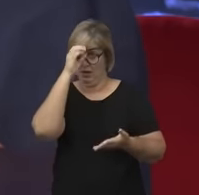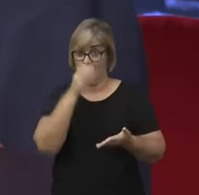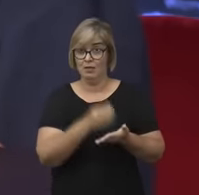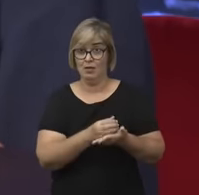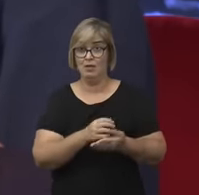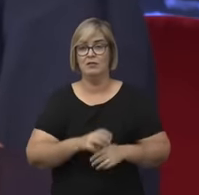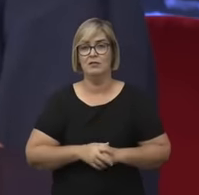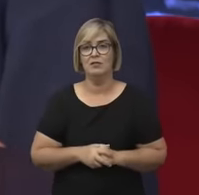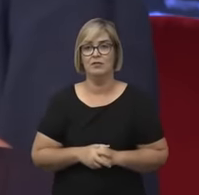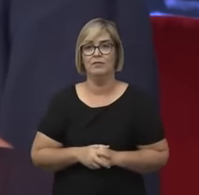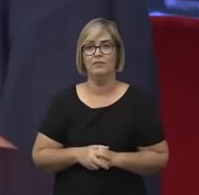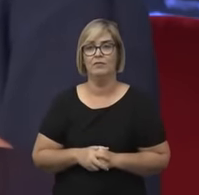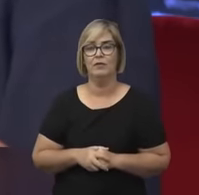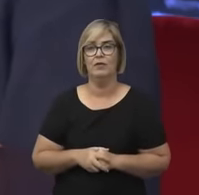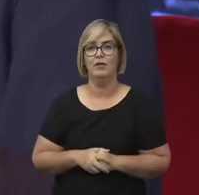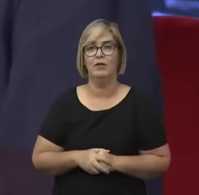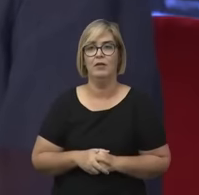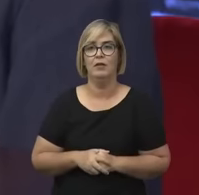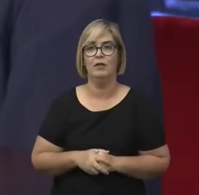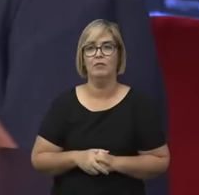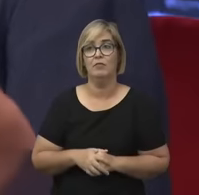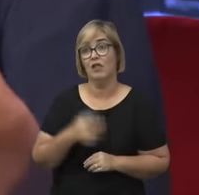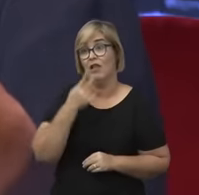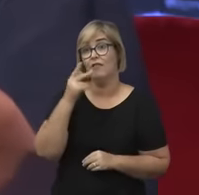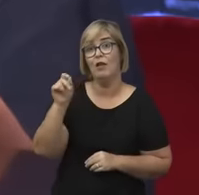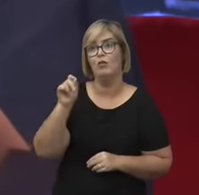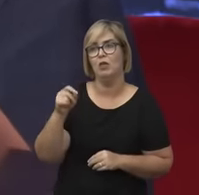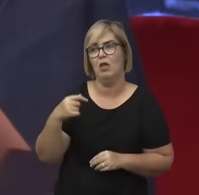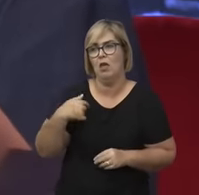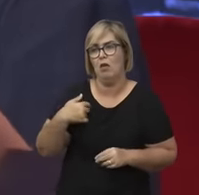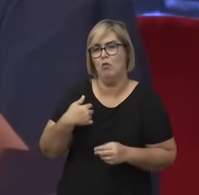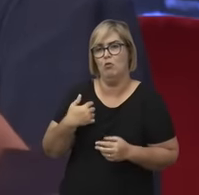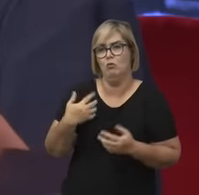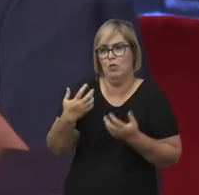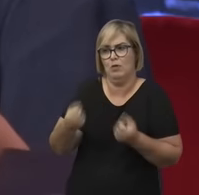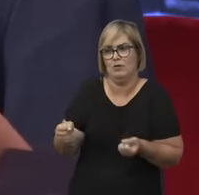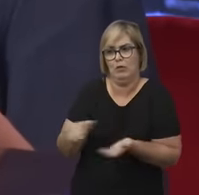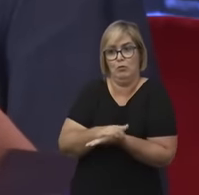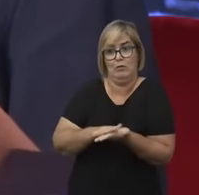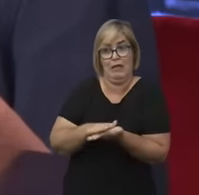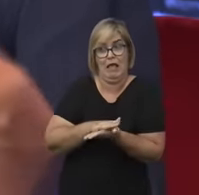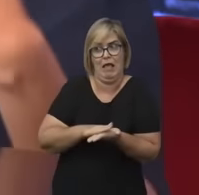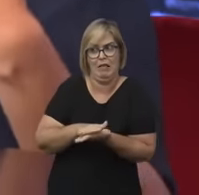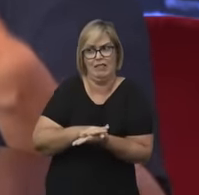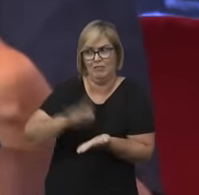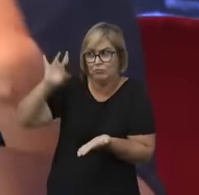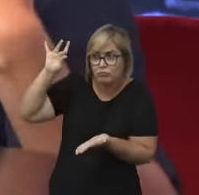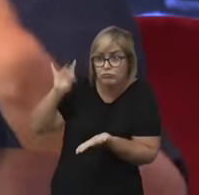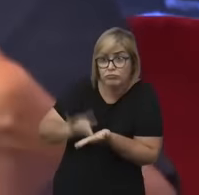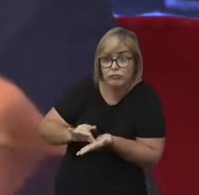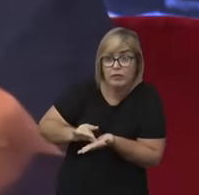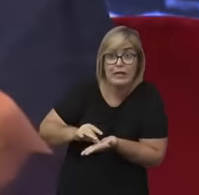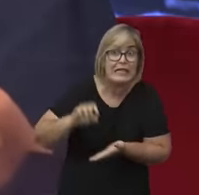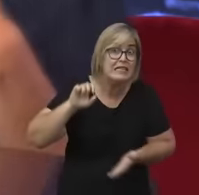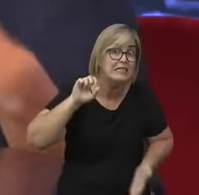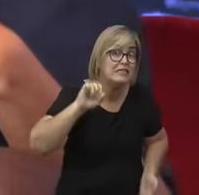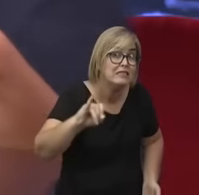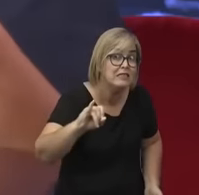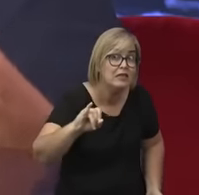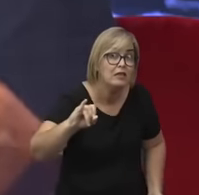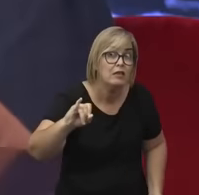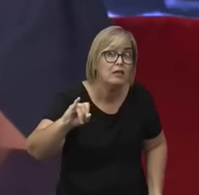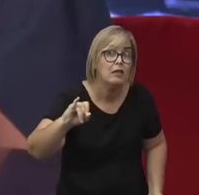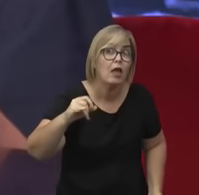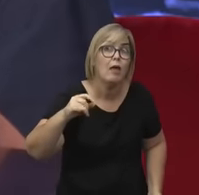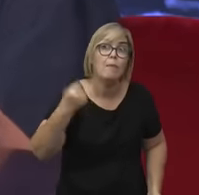metódica, que é, eu não devo aceitar nada como verdadeiro, né? Que não tenha passado pelo crivo da minha